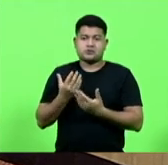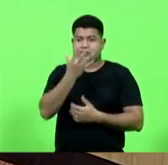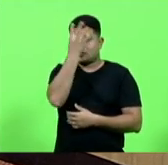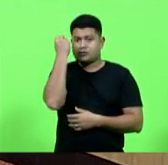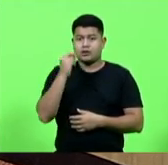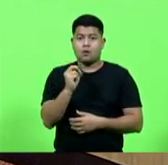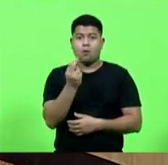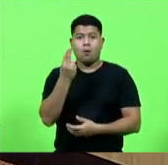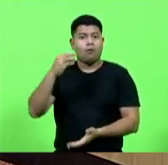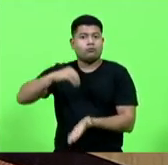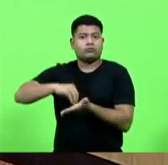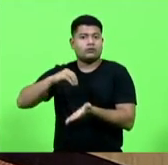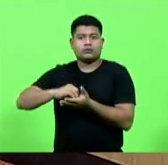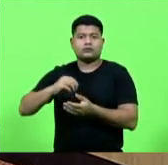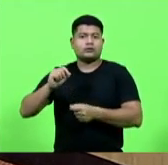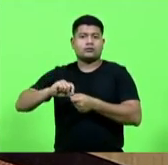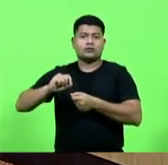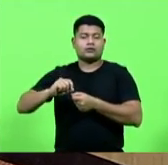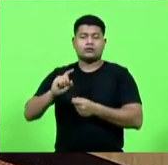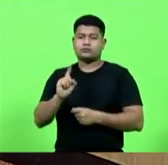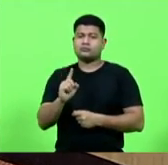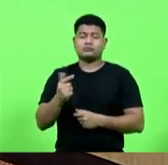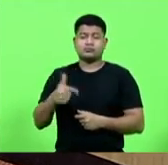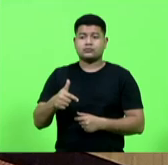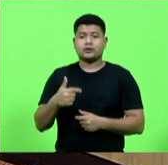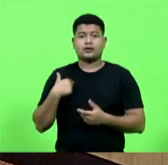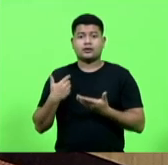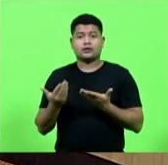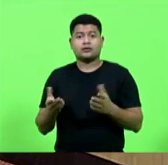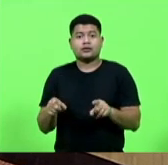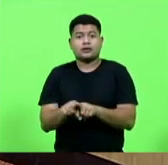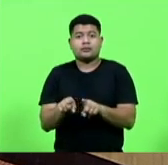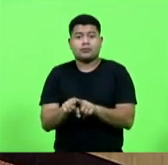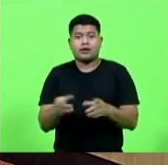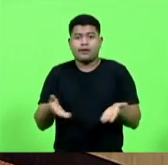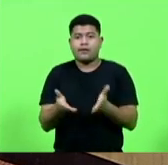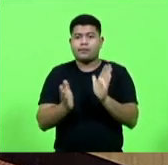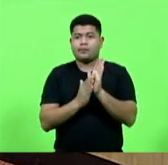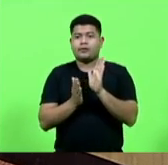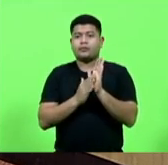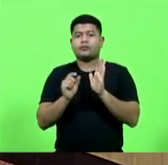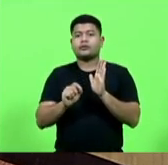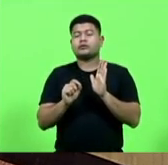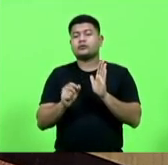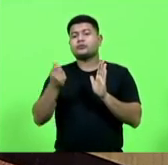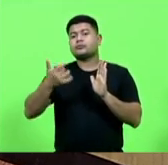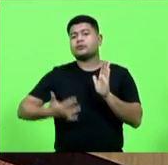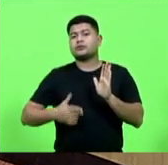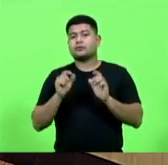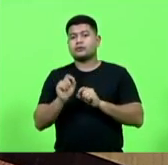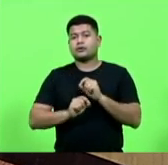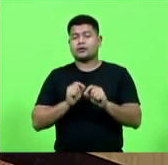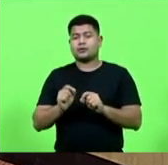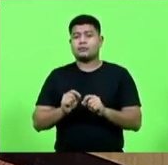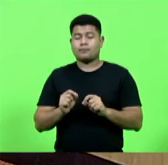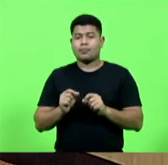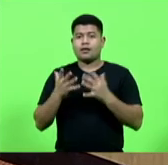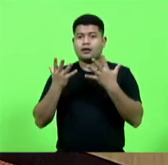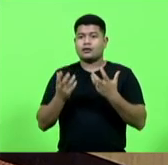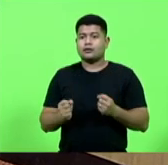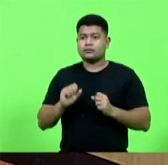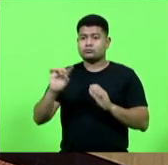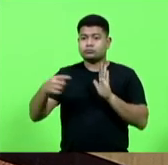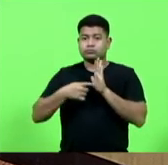também se propõe, conforme está sendo apresentada nesta resolução, a receber denúncias e a tentar